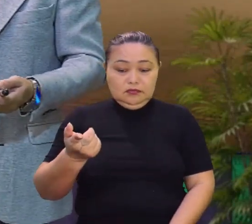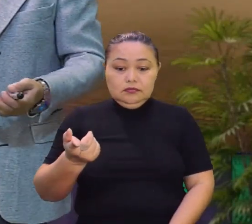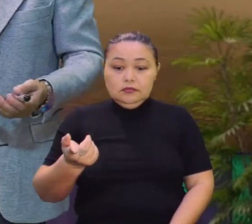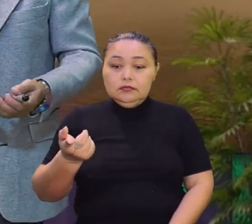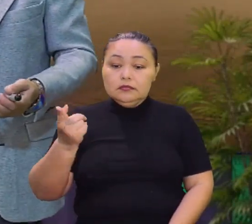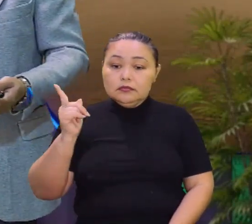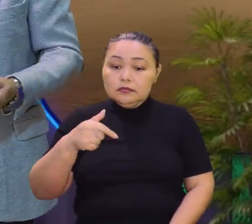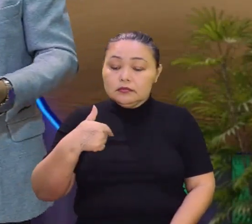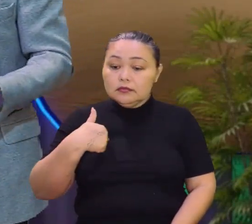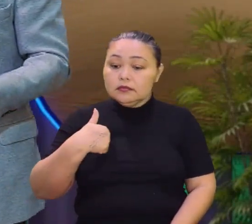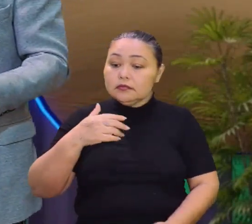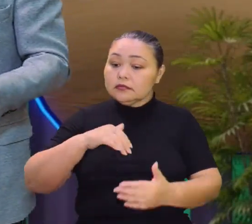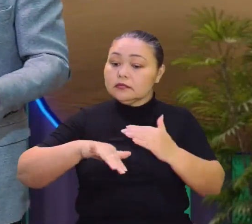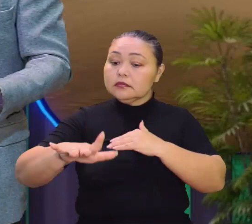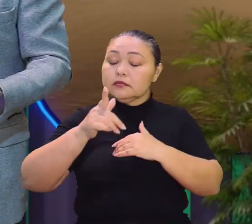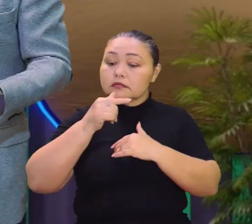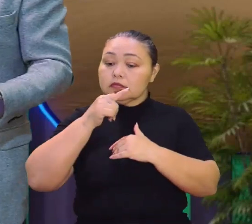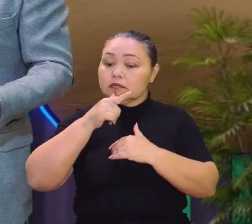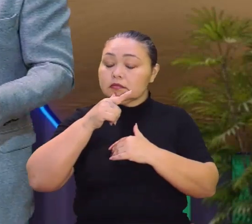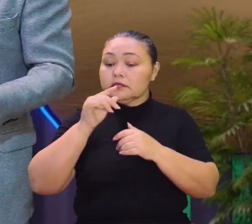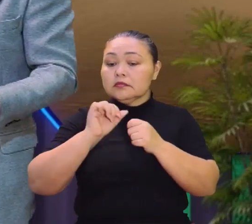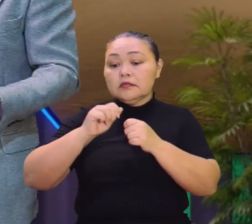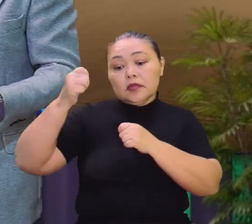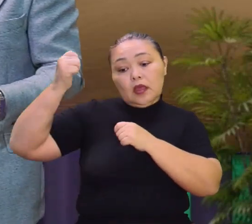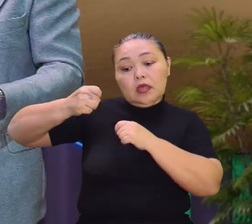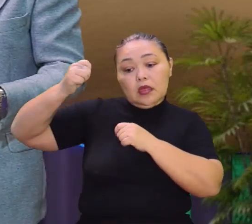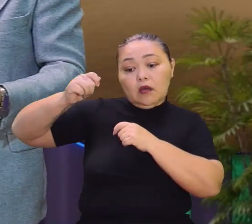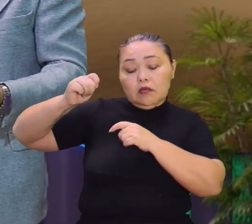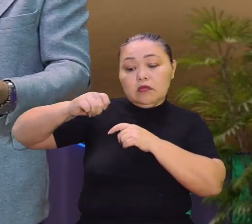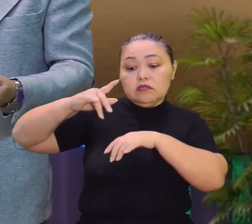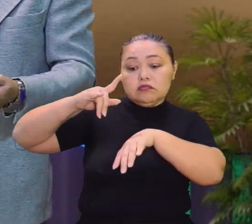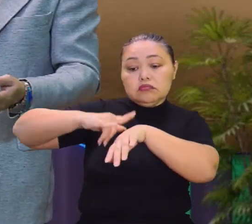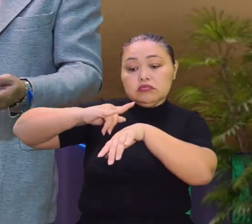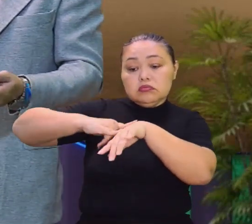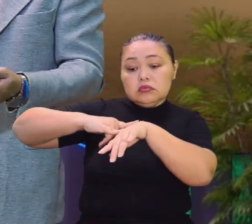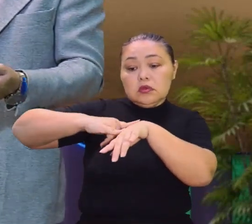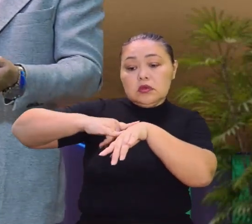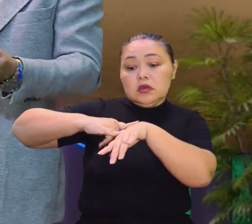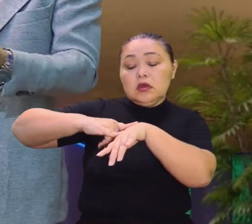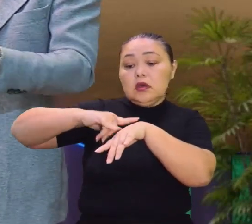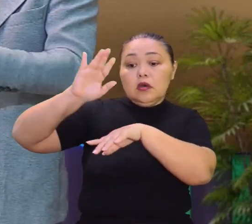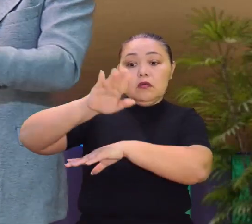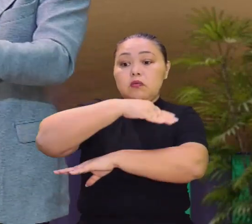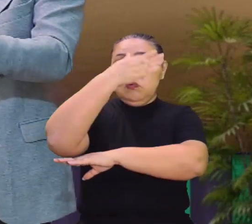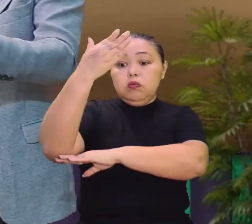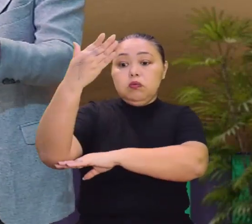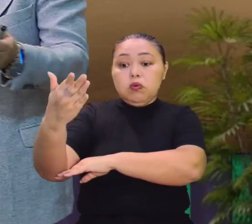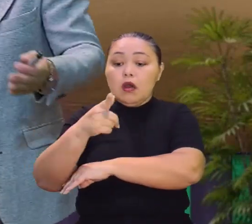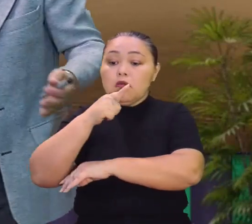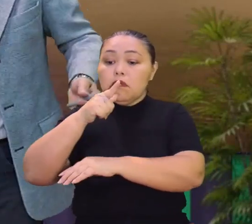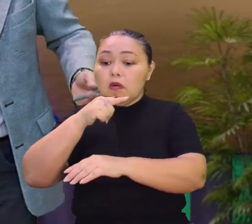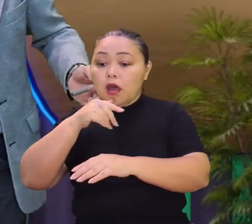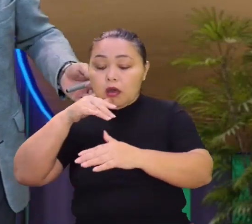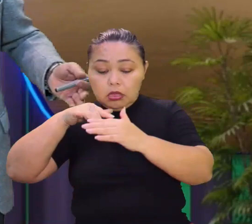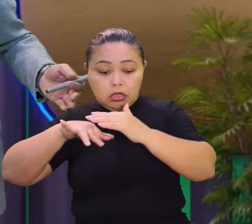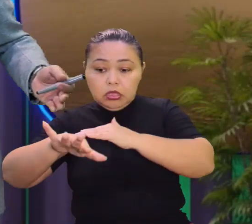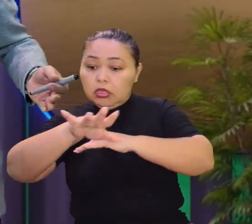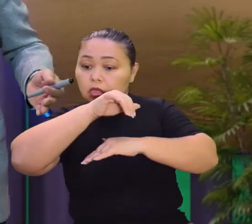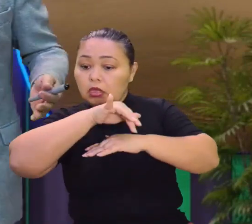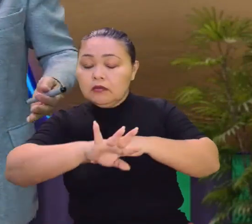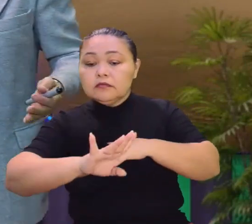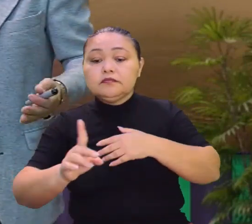É uma descarga que fica 24 horas derramando. É isso? São recursos que estão voltando